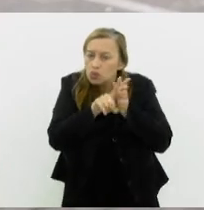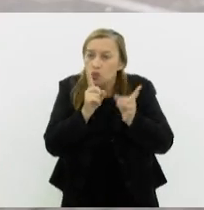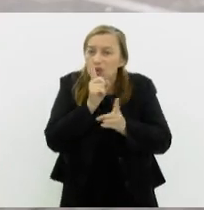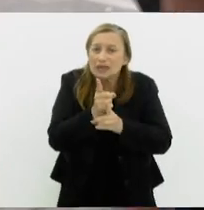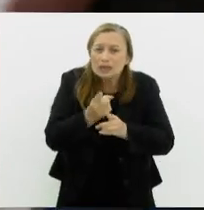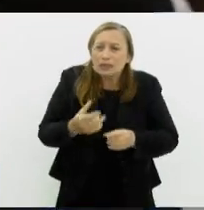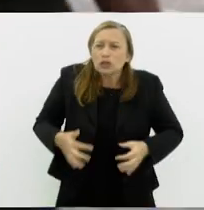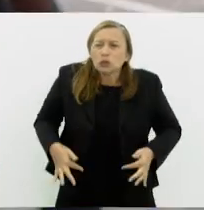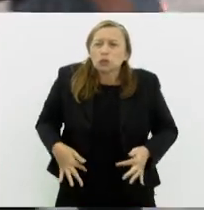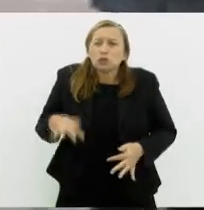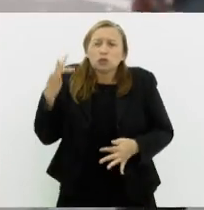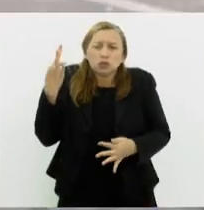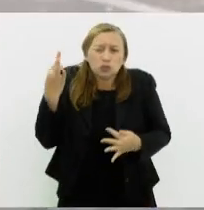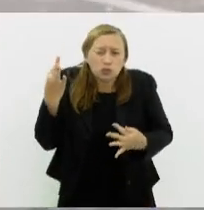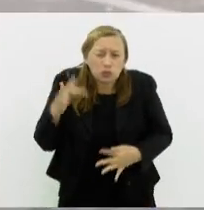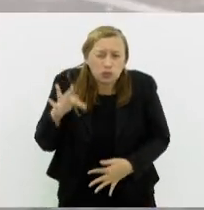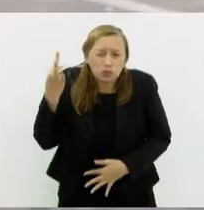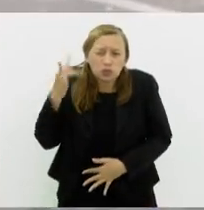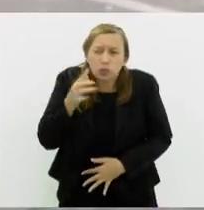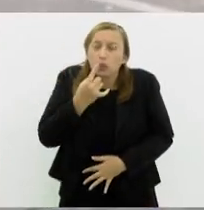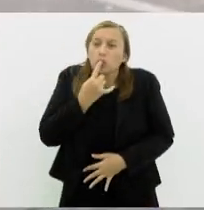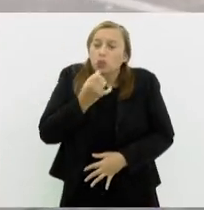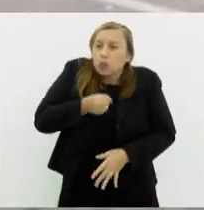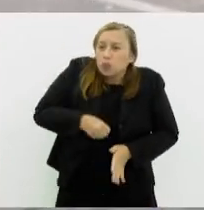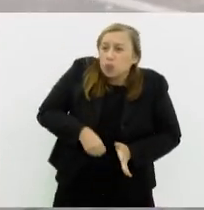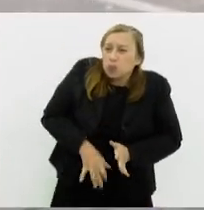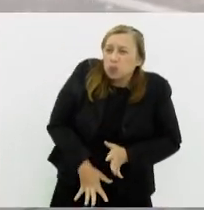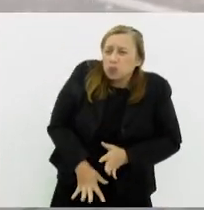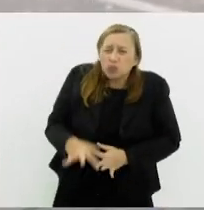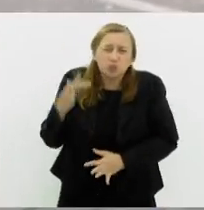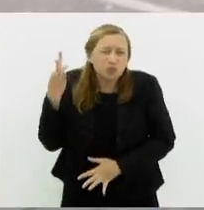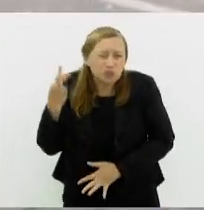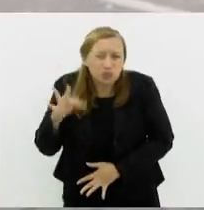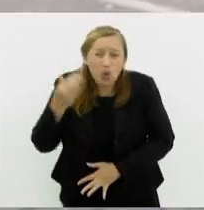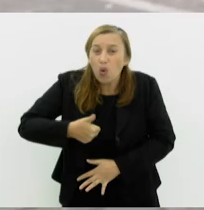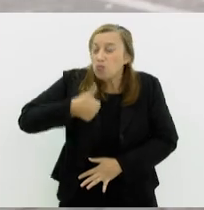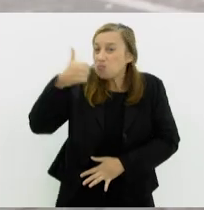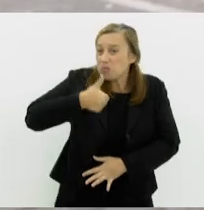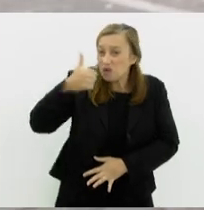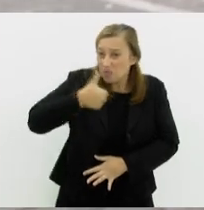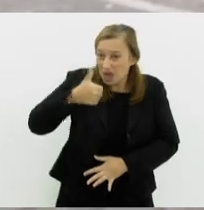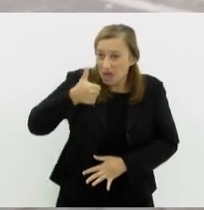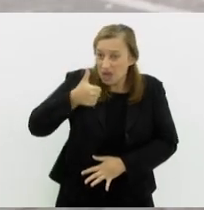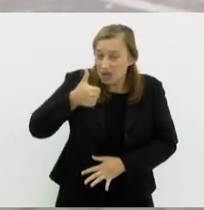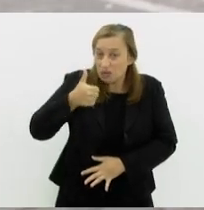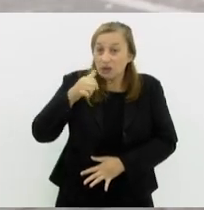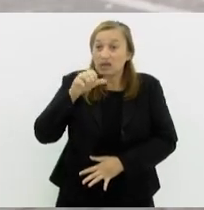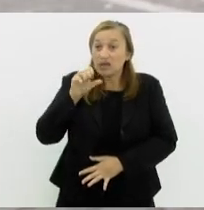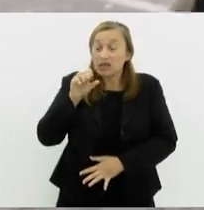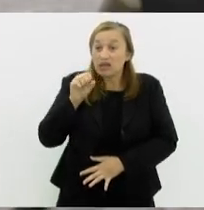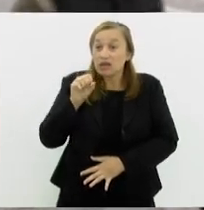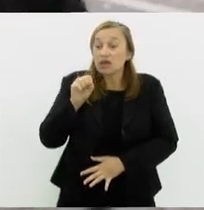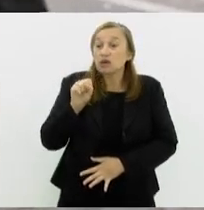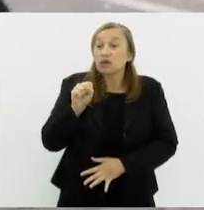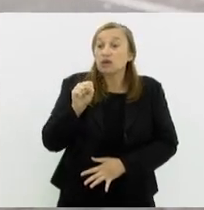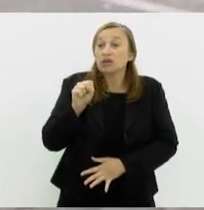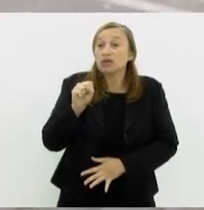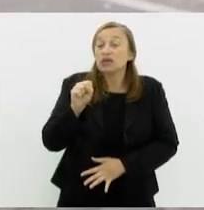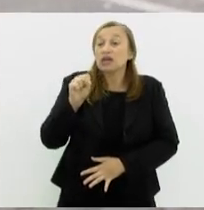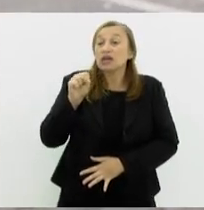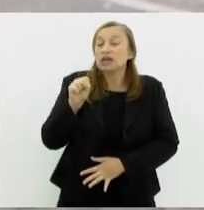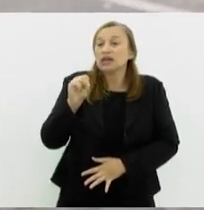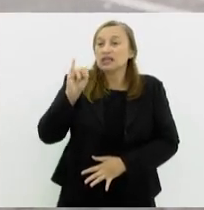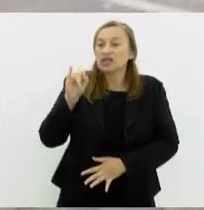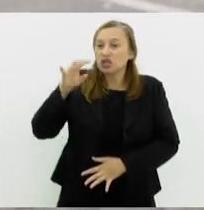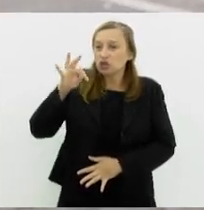dor ao menstruar, dores pélvicas. Então, o primeiro sinal de endometriose é relacionado